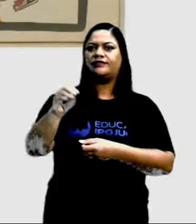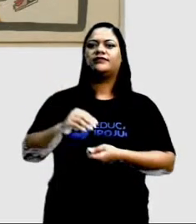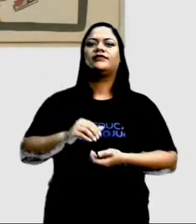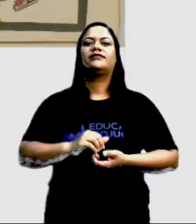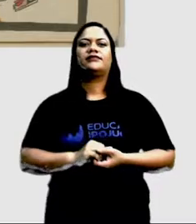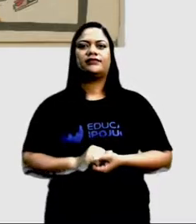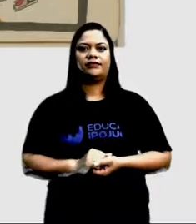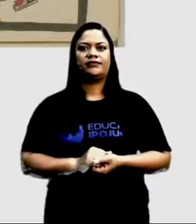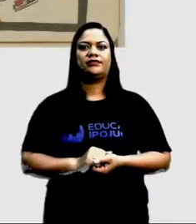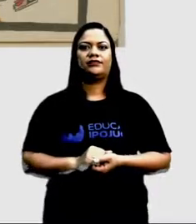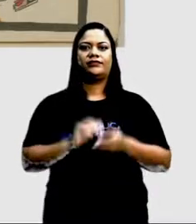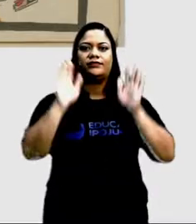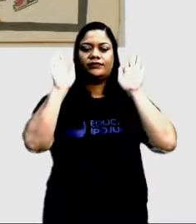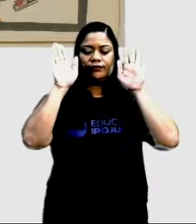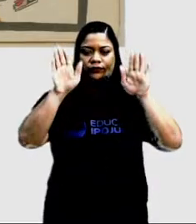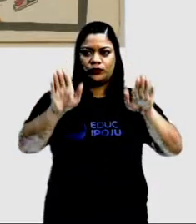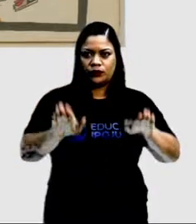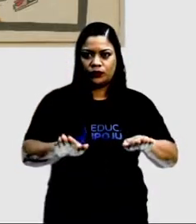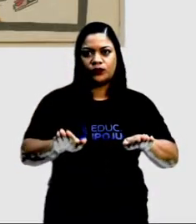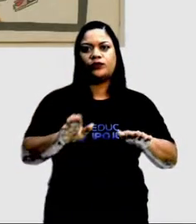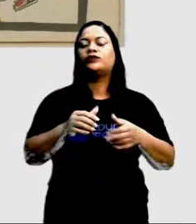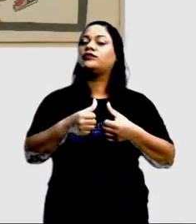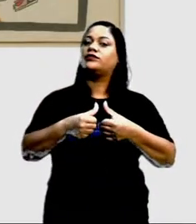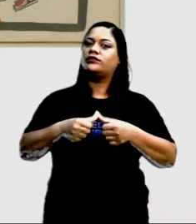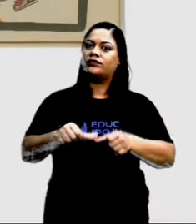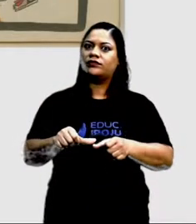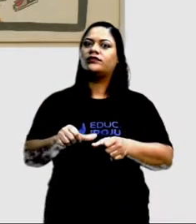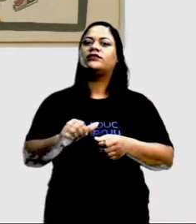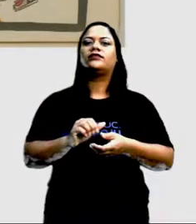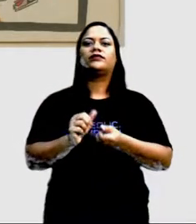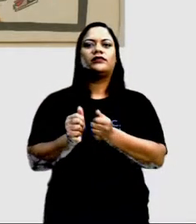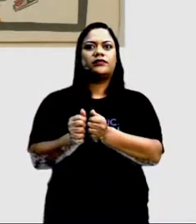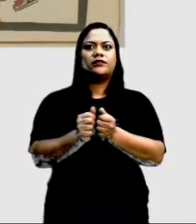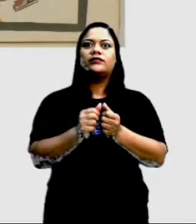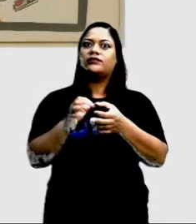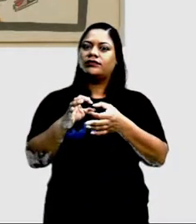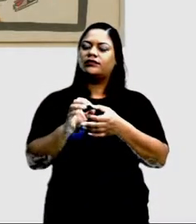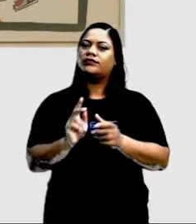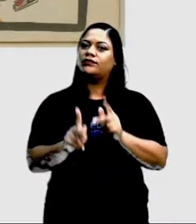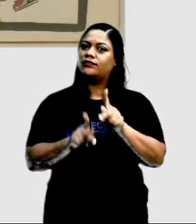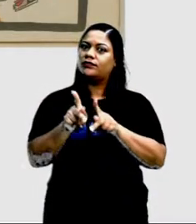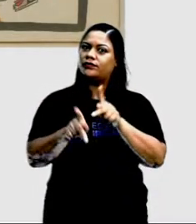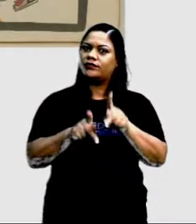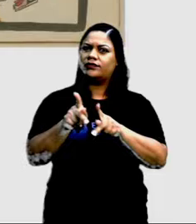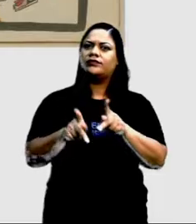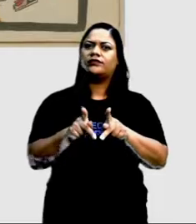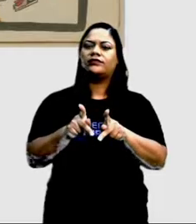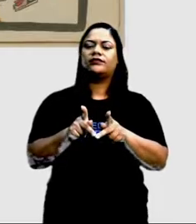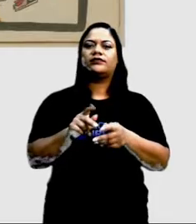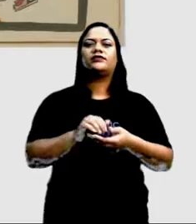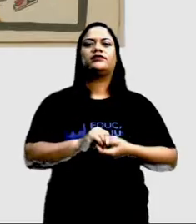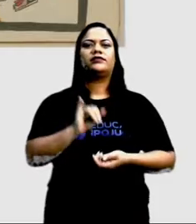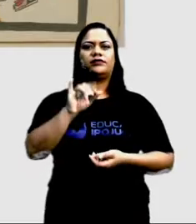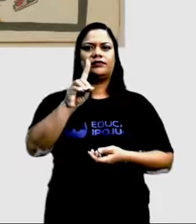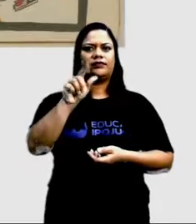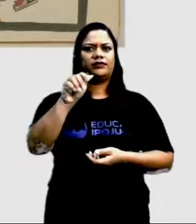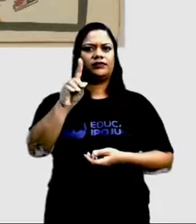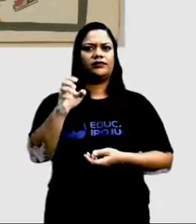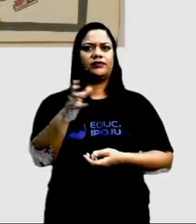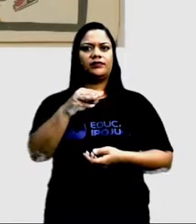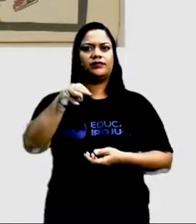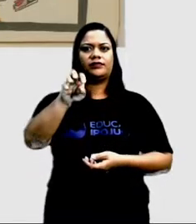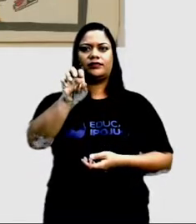muçulmanos que estavam ali presentes na Península Ibérica desde a Idade Média. Então, isso vai ser um fator